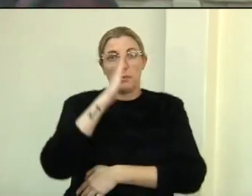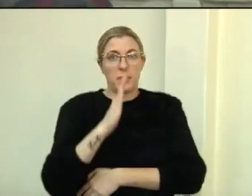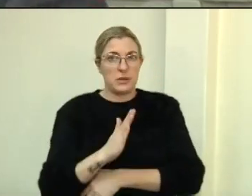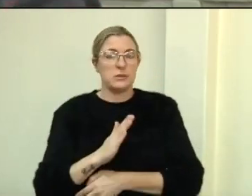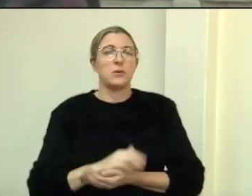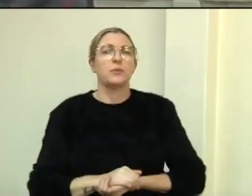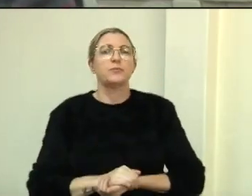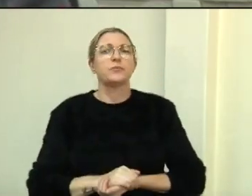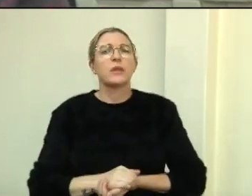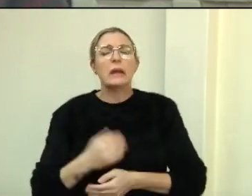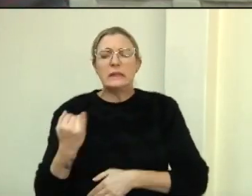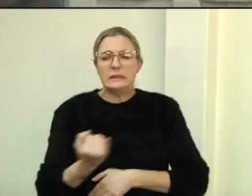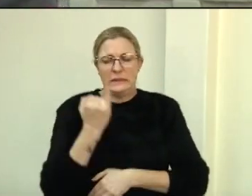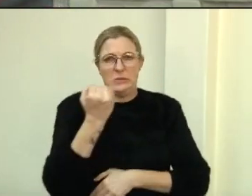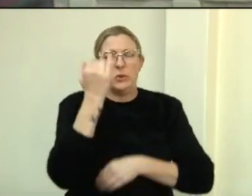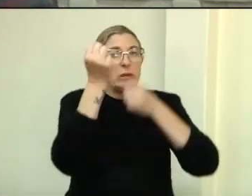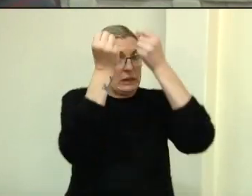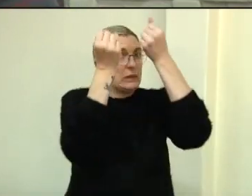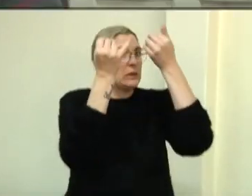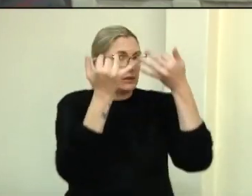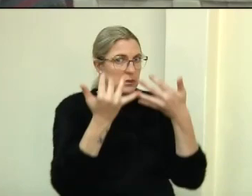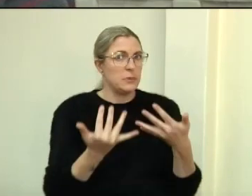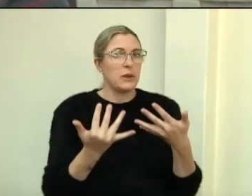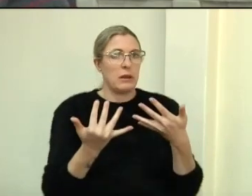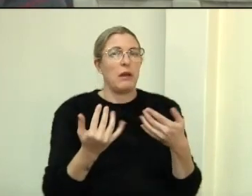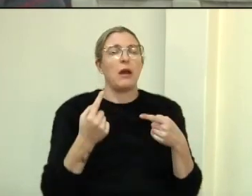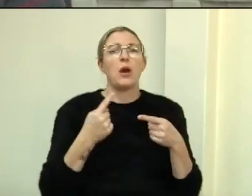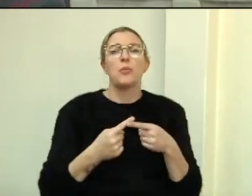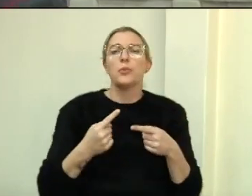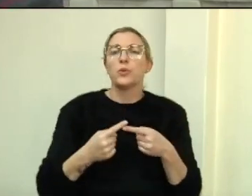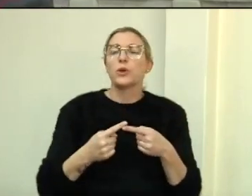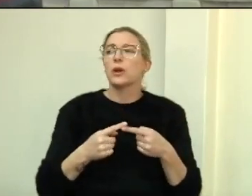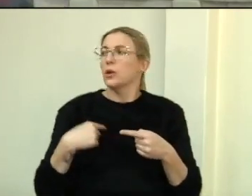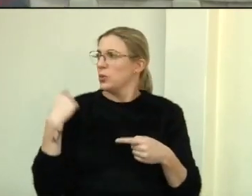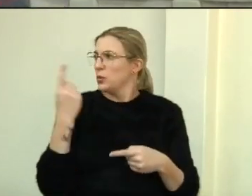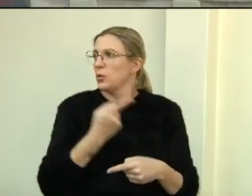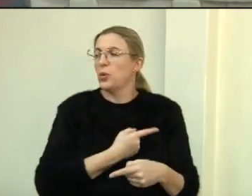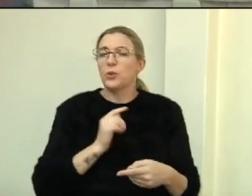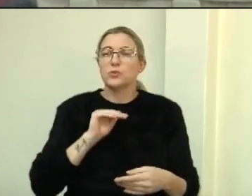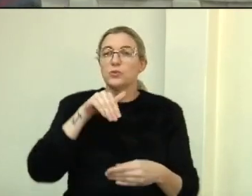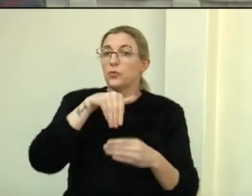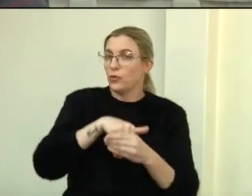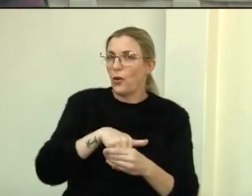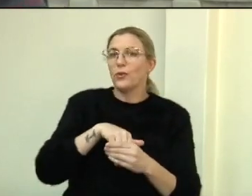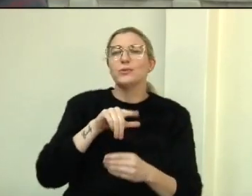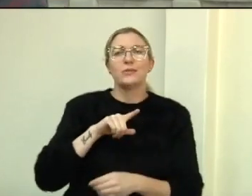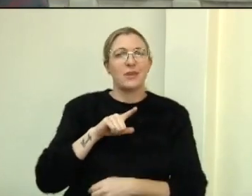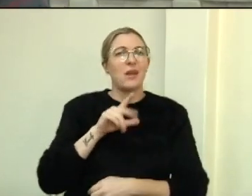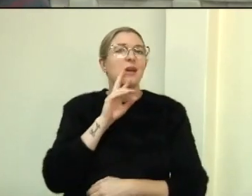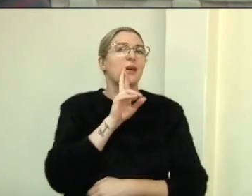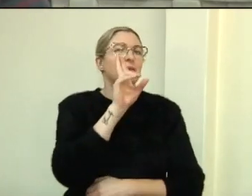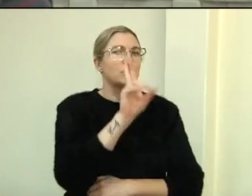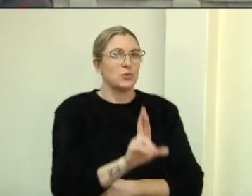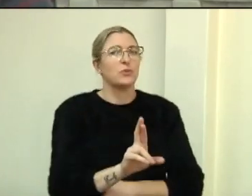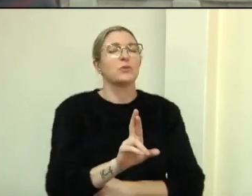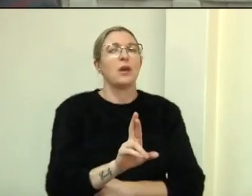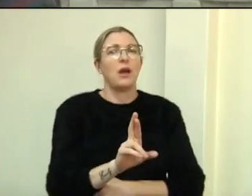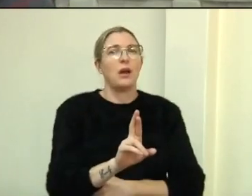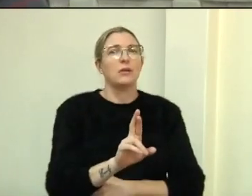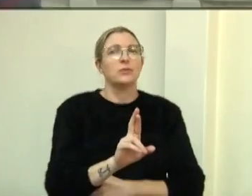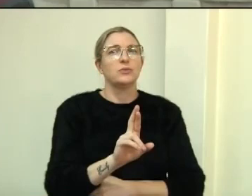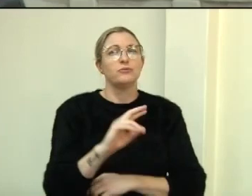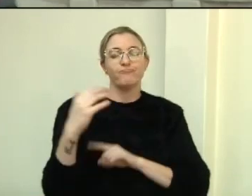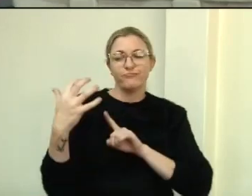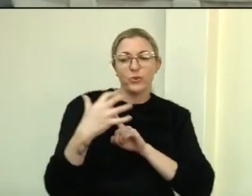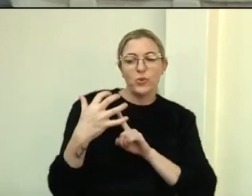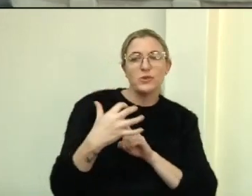é muito importante que a gente destaque isso, porque o nosso voto tem consequências contrárias a nós ou